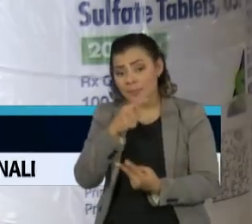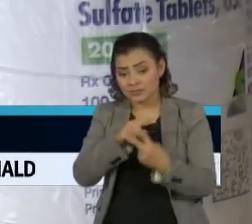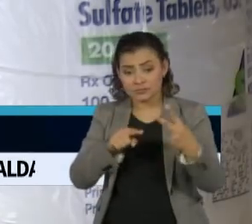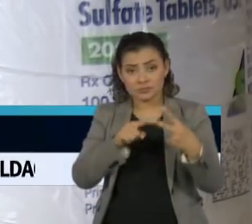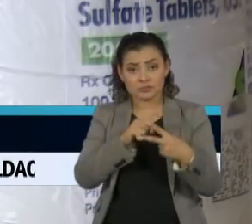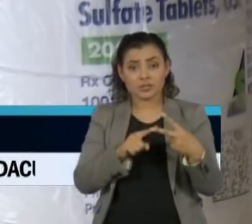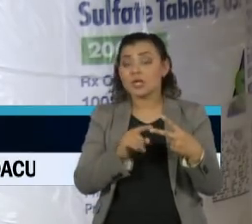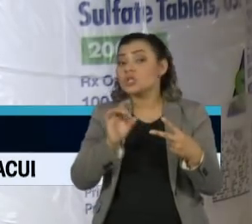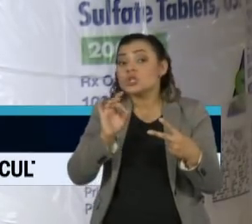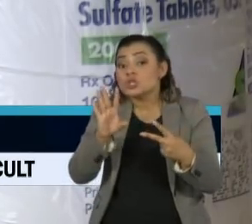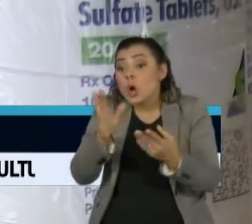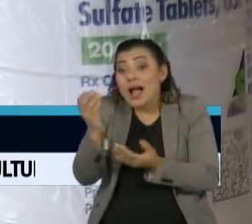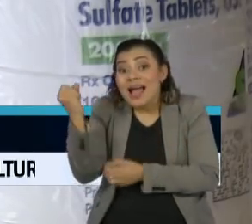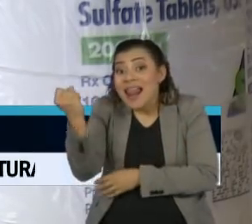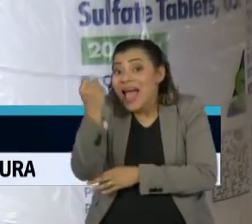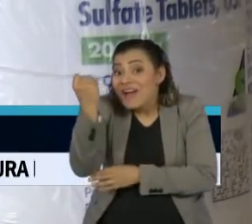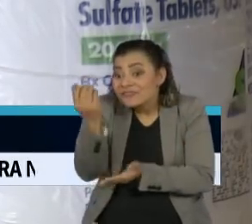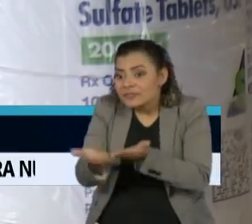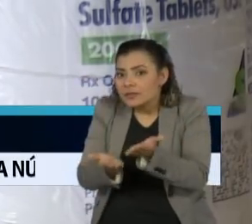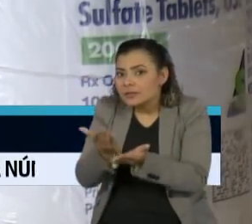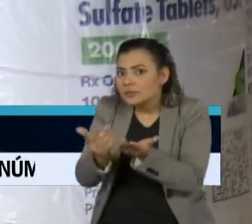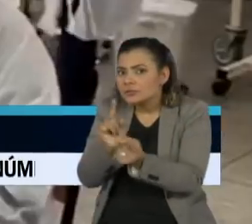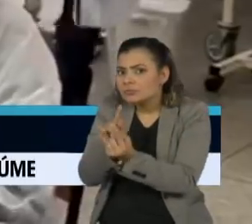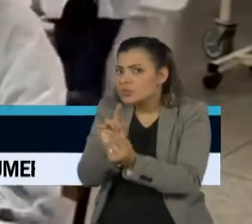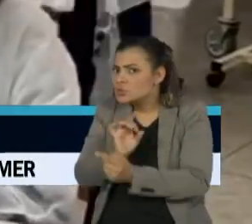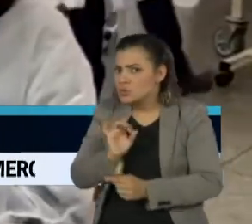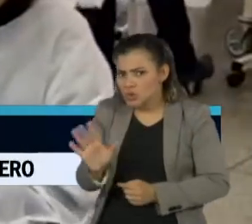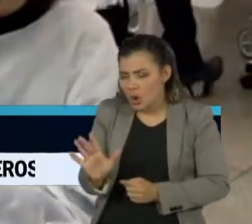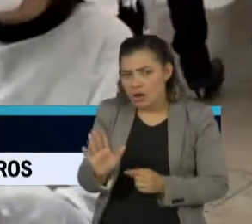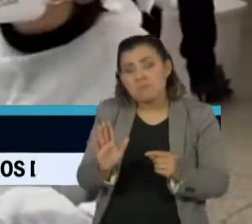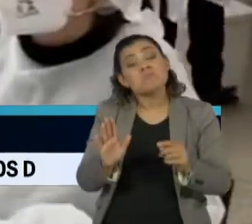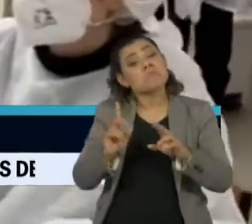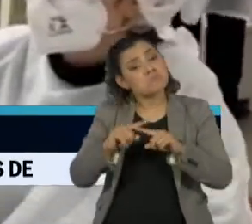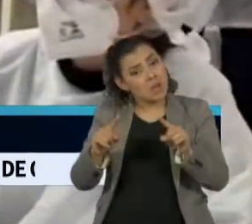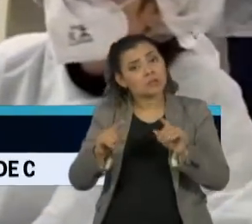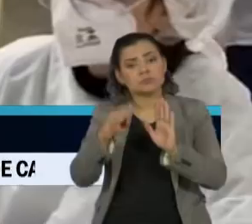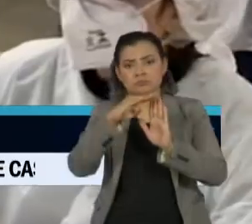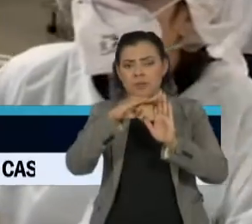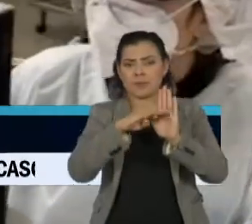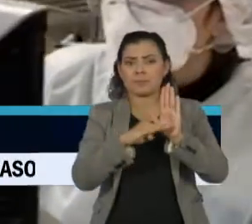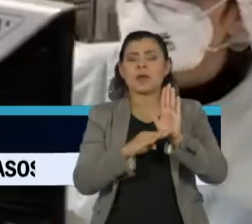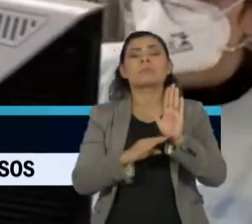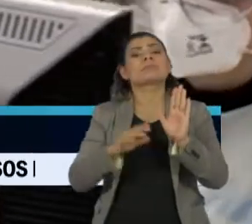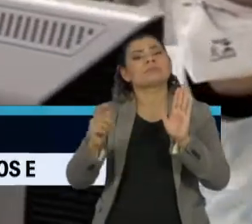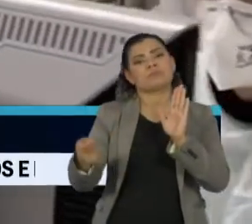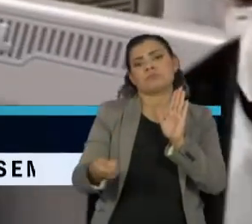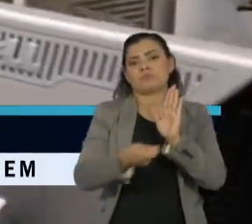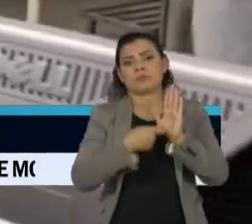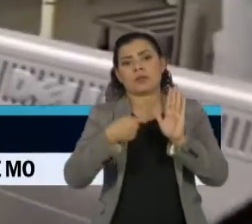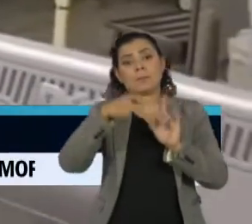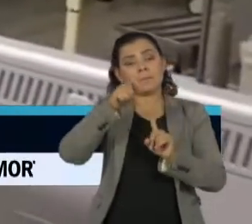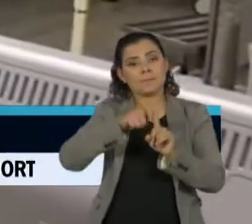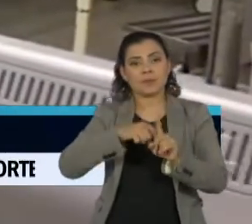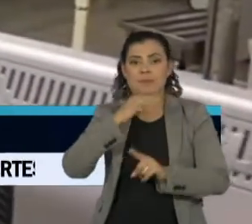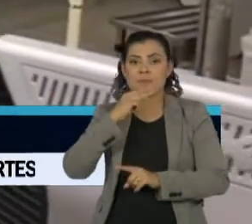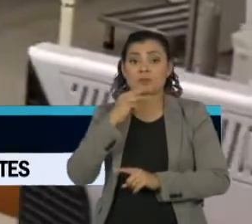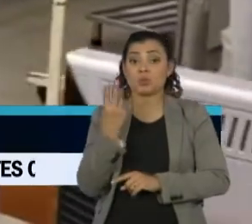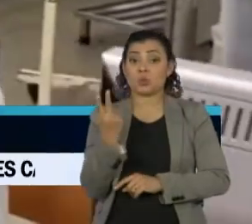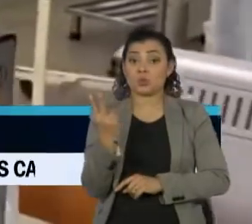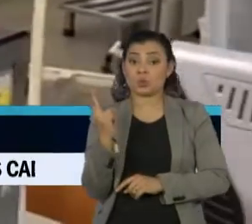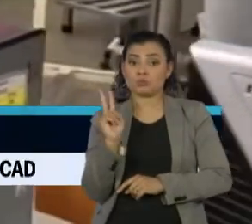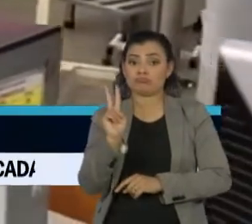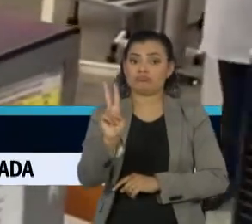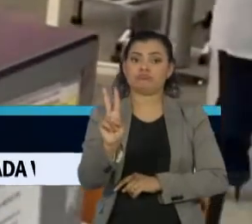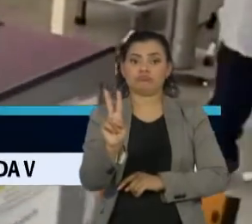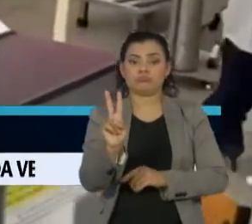era indicado apenas em casos graves e críticos, conforme nota informativa assinada no final de março por dois representantes